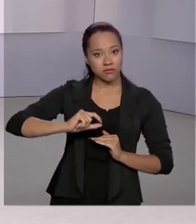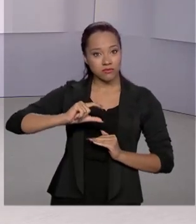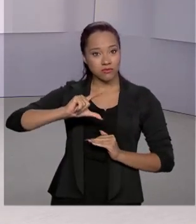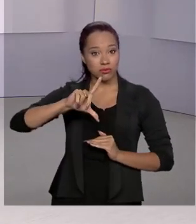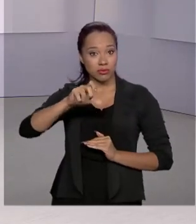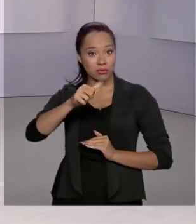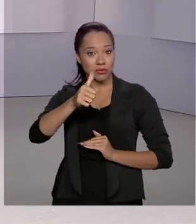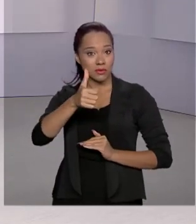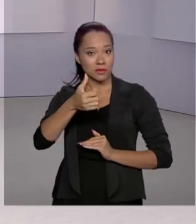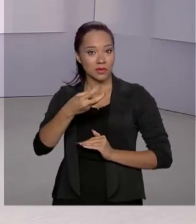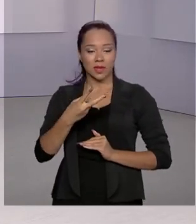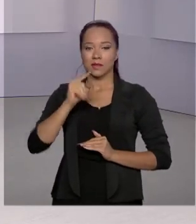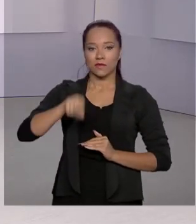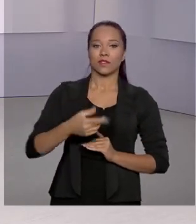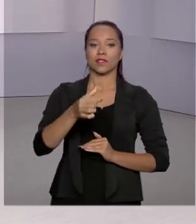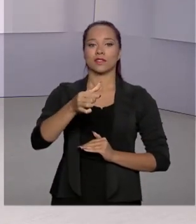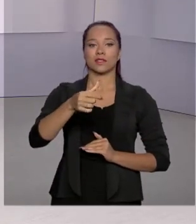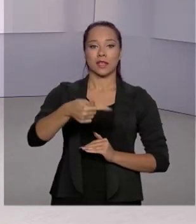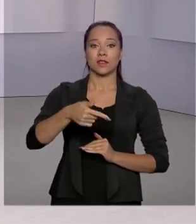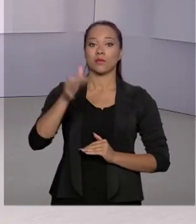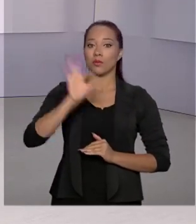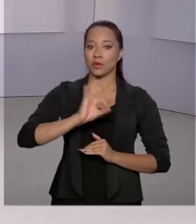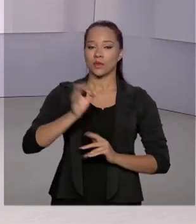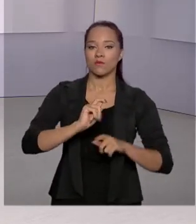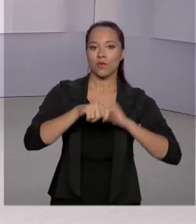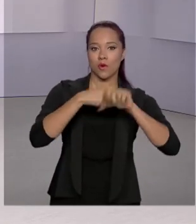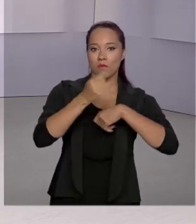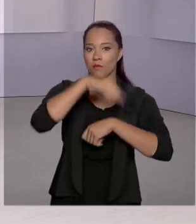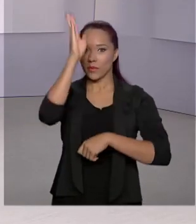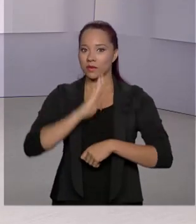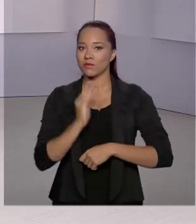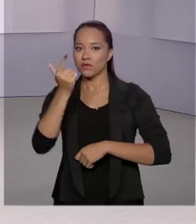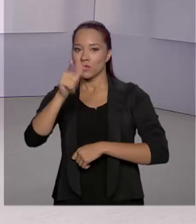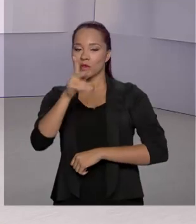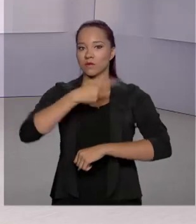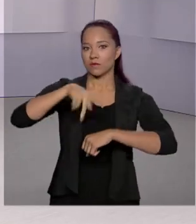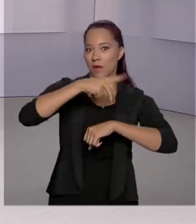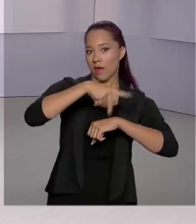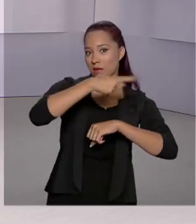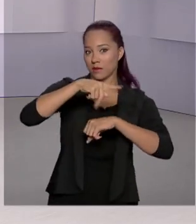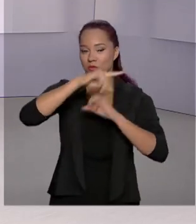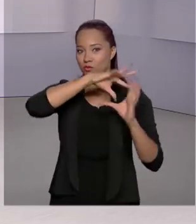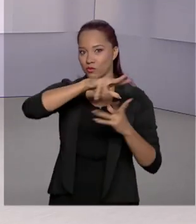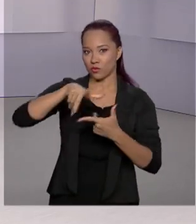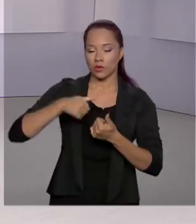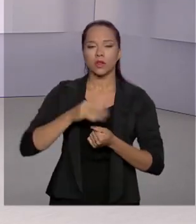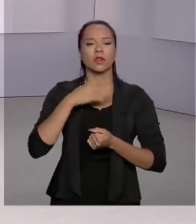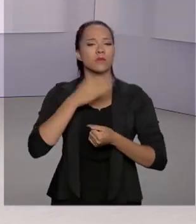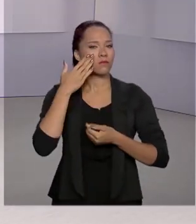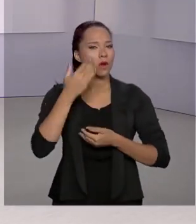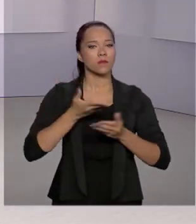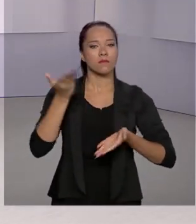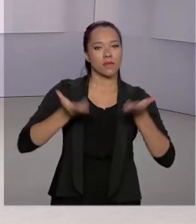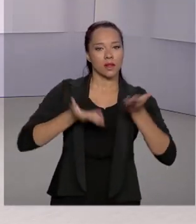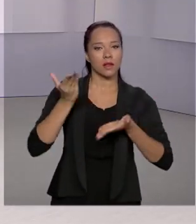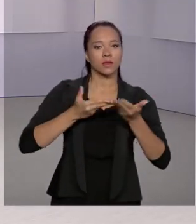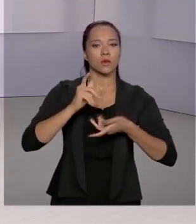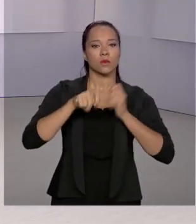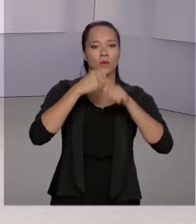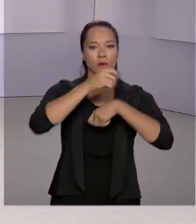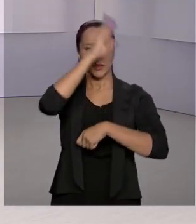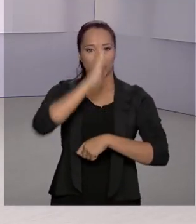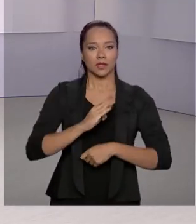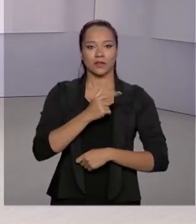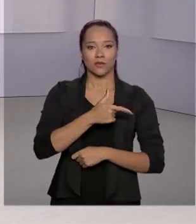,7% no comércio entre o Brasil e os demais países do mundo. É o que mostra o resultado da balança comercial brasileira em